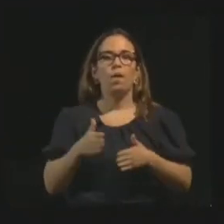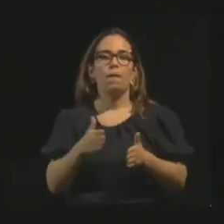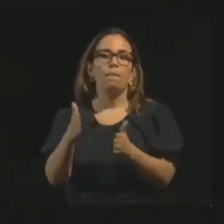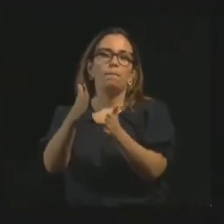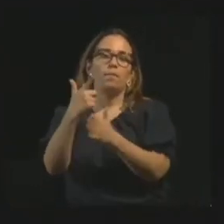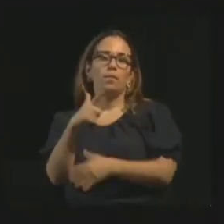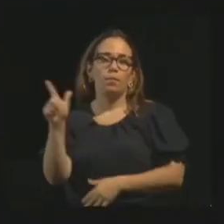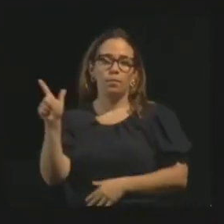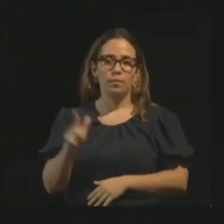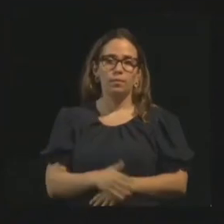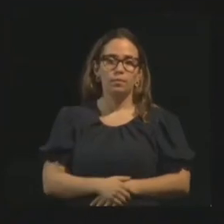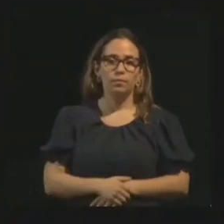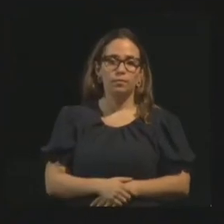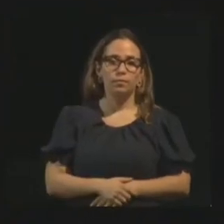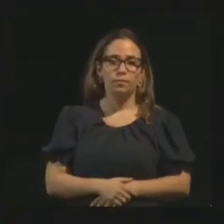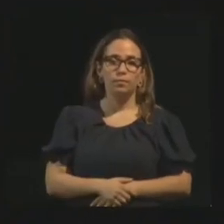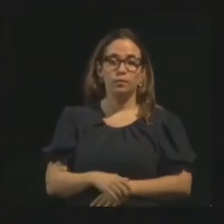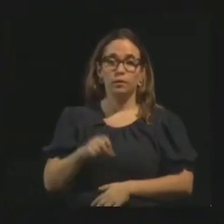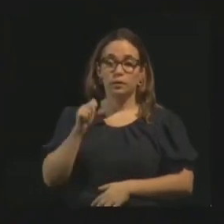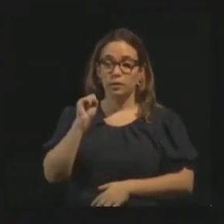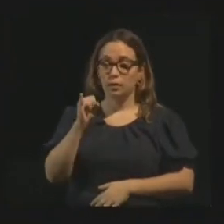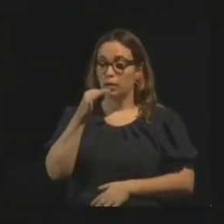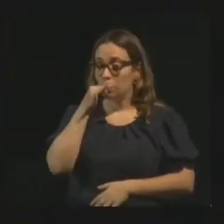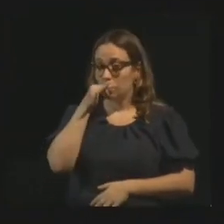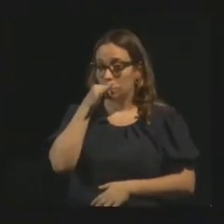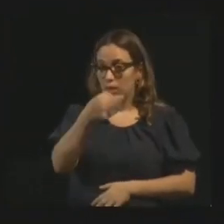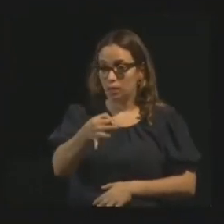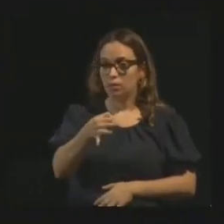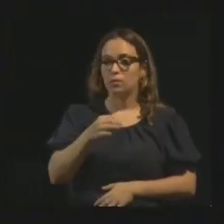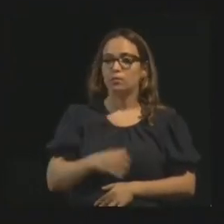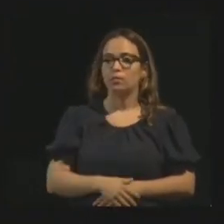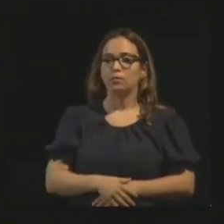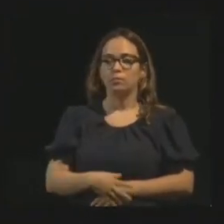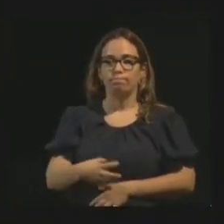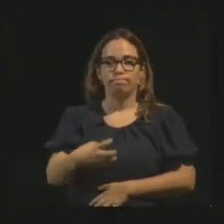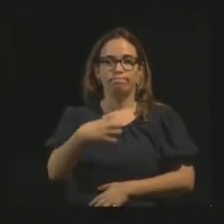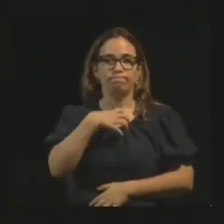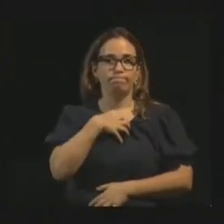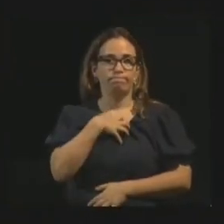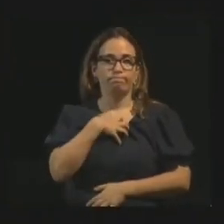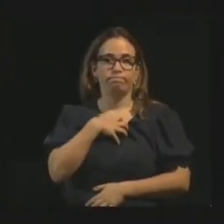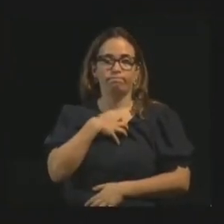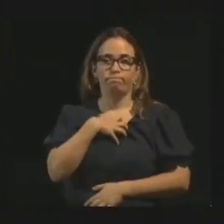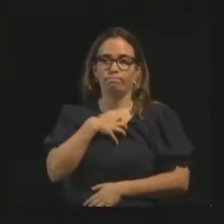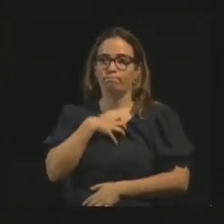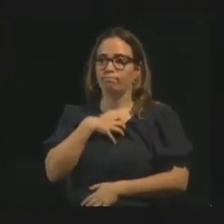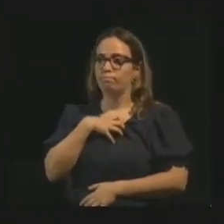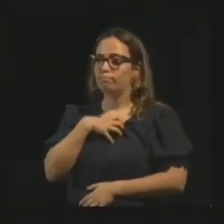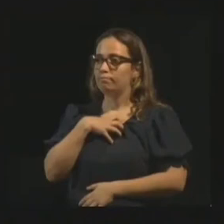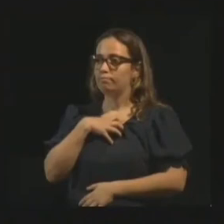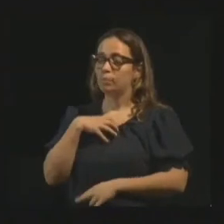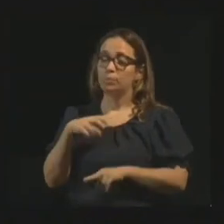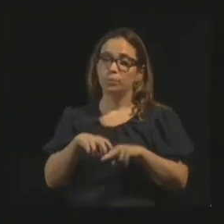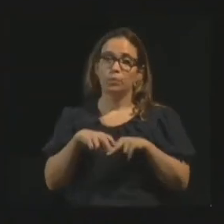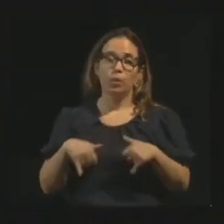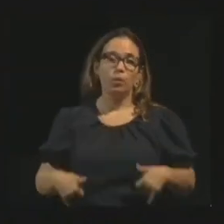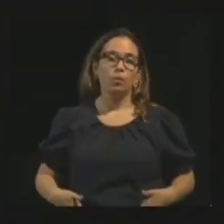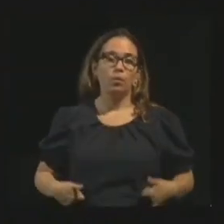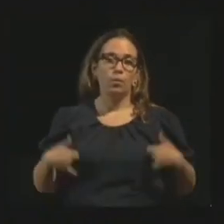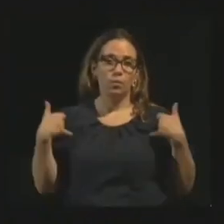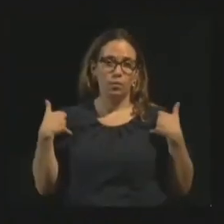E aí, quando ele é criticado, se melindra, olha o nosso melindro, fruto do orgulho, não é?